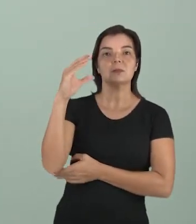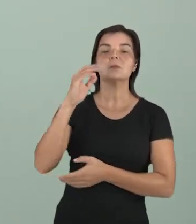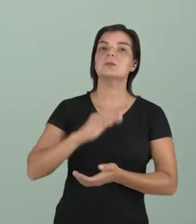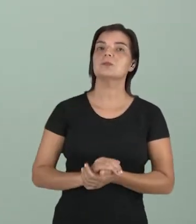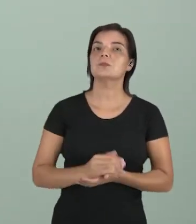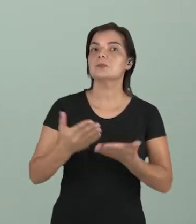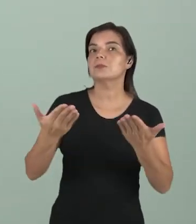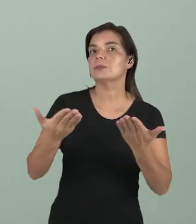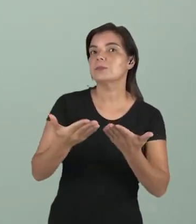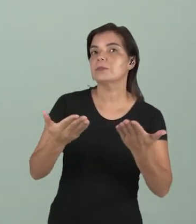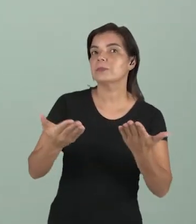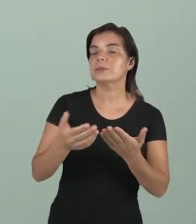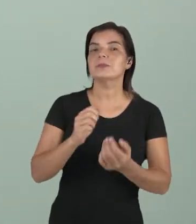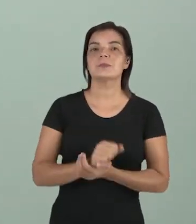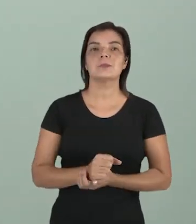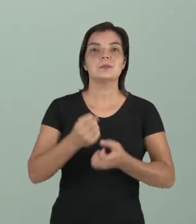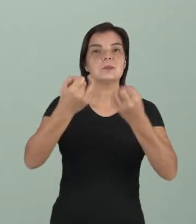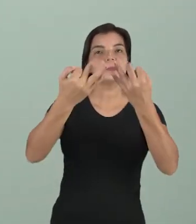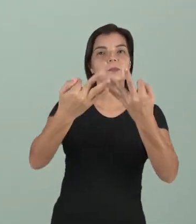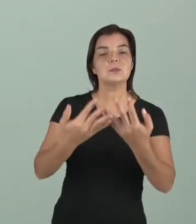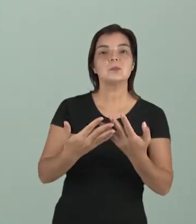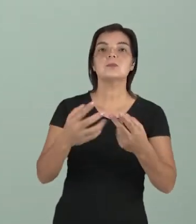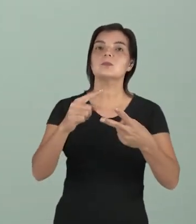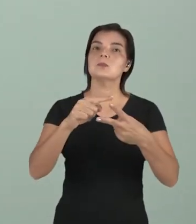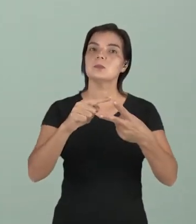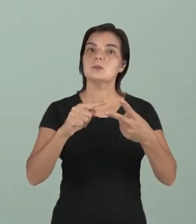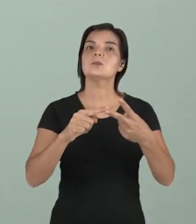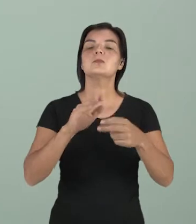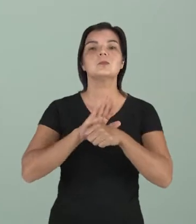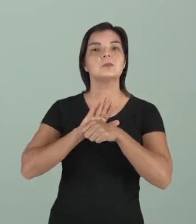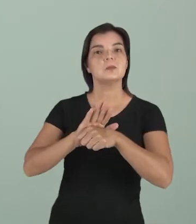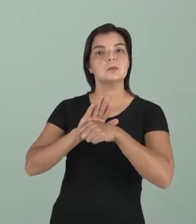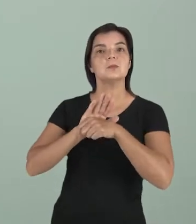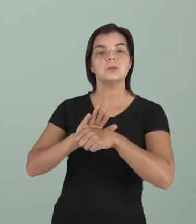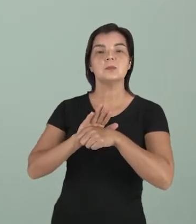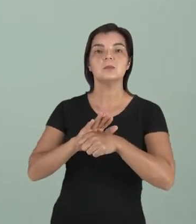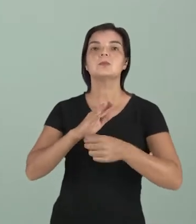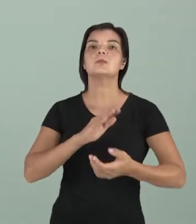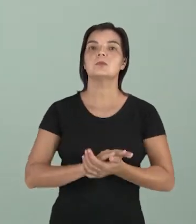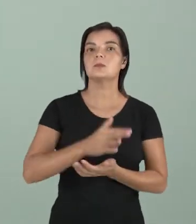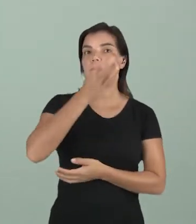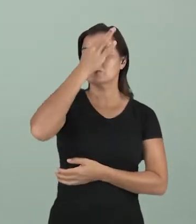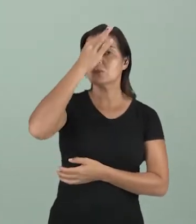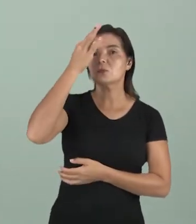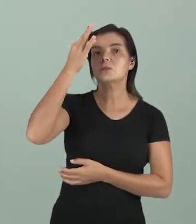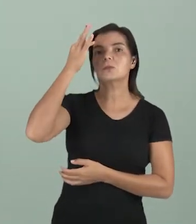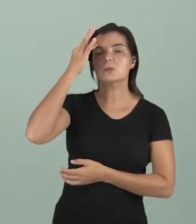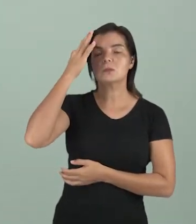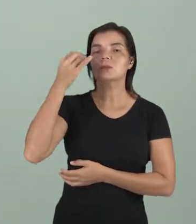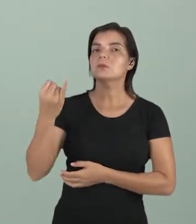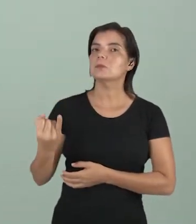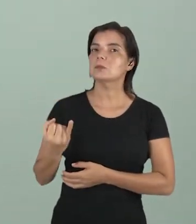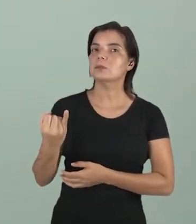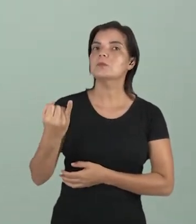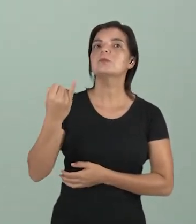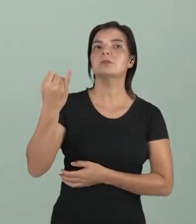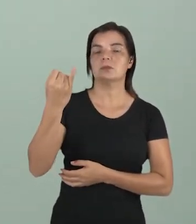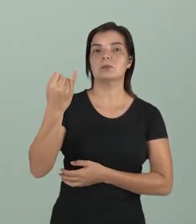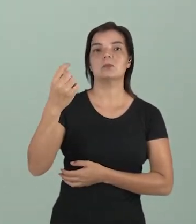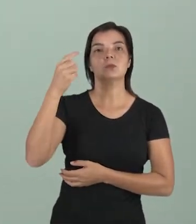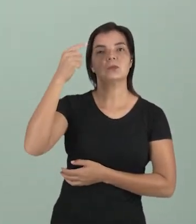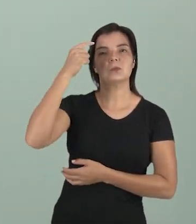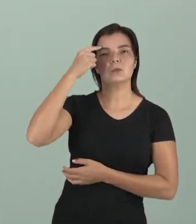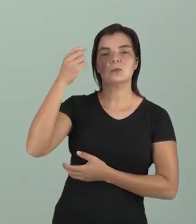E hoje nós vamos ver quais são as contribuições de dois filósofos muito importantes para o